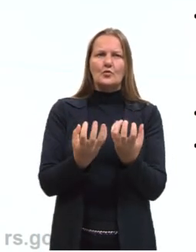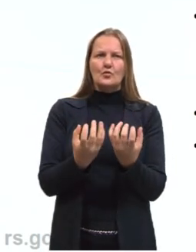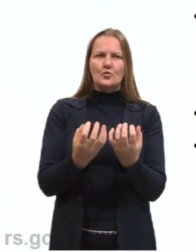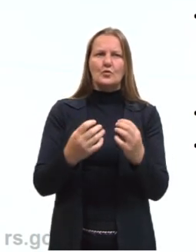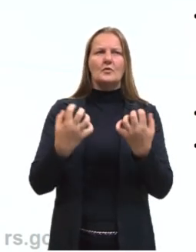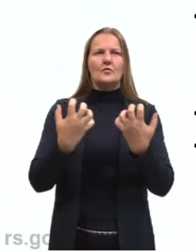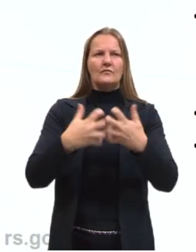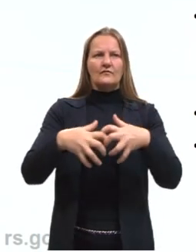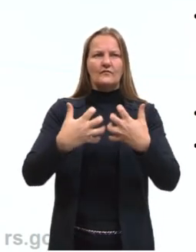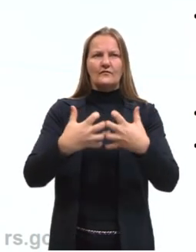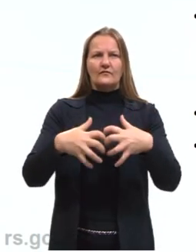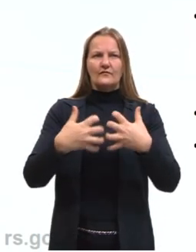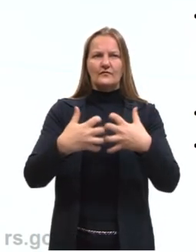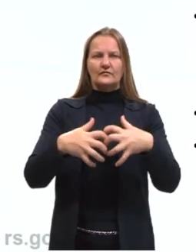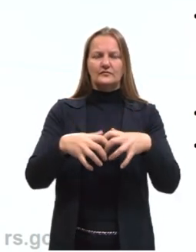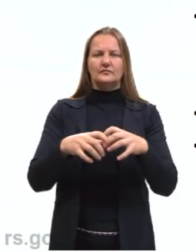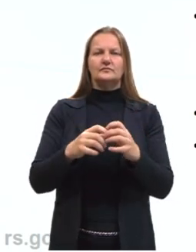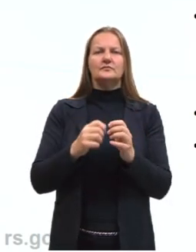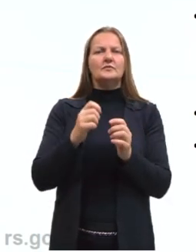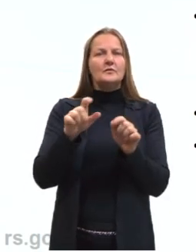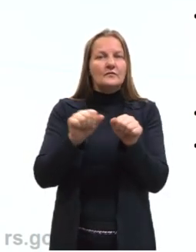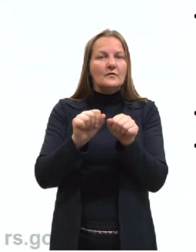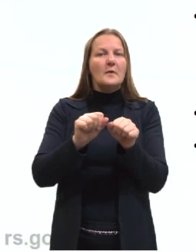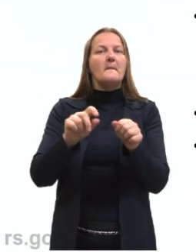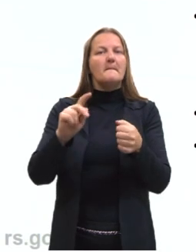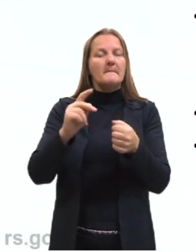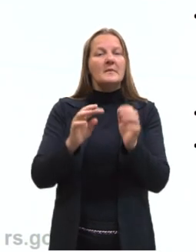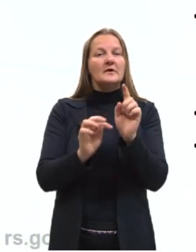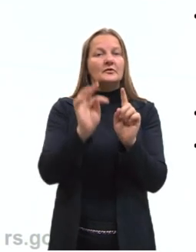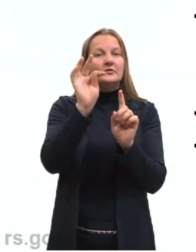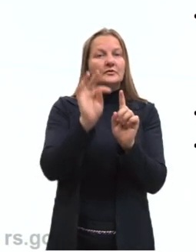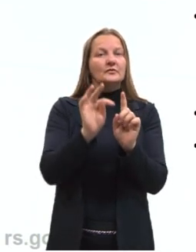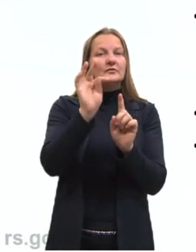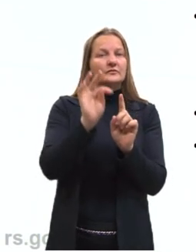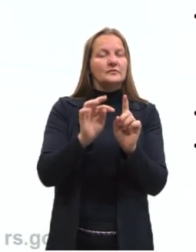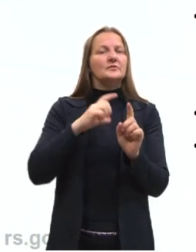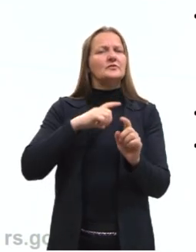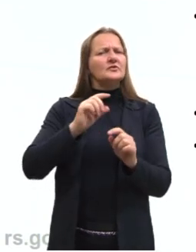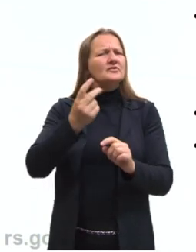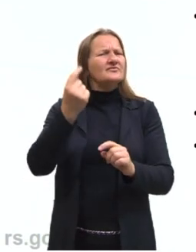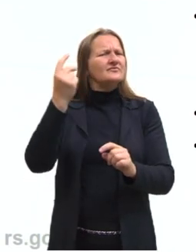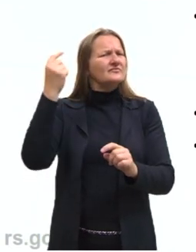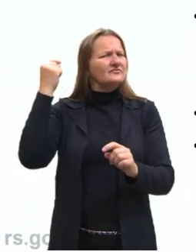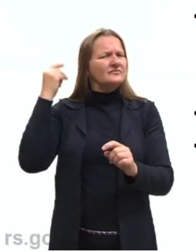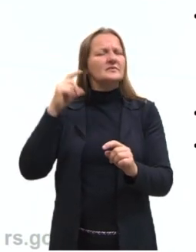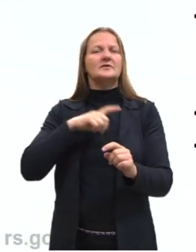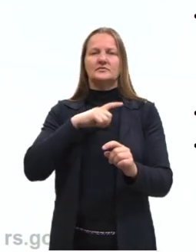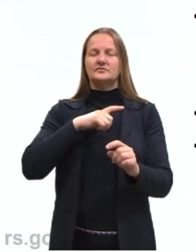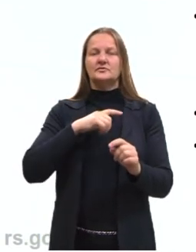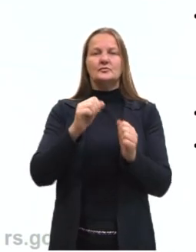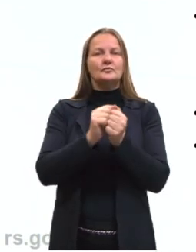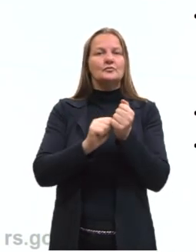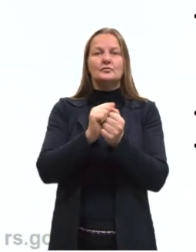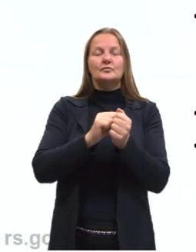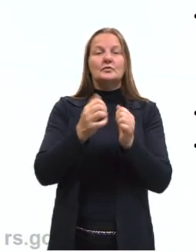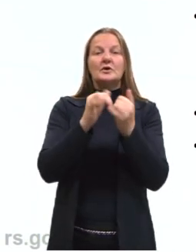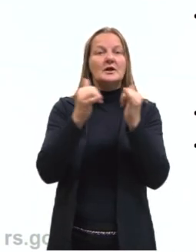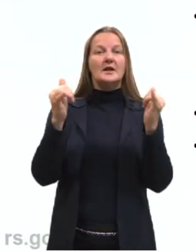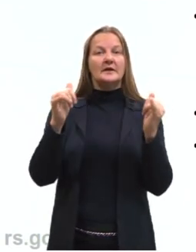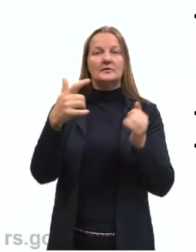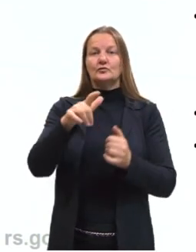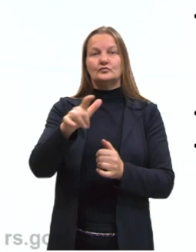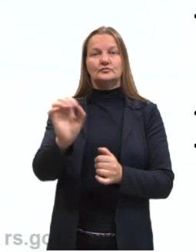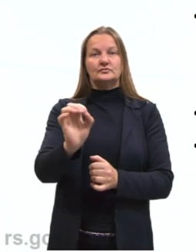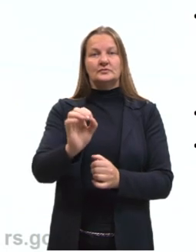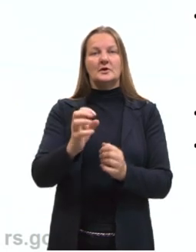máquinas. Essas máquinas, principalmente, elas eram térmicas, porque nesse tempo a gente ainda não tinha muita questão da eletricidade.